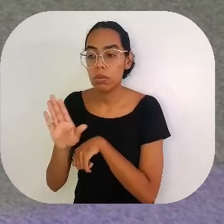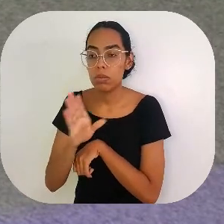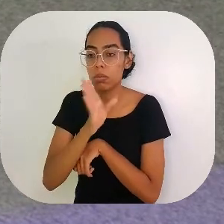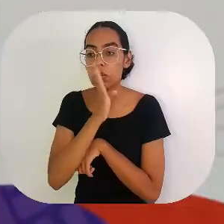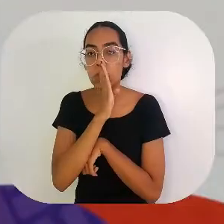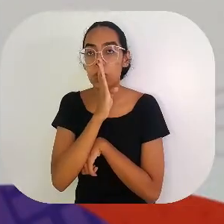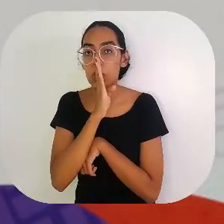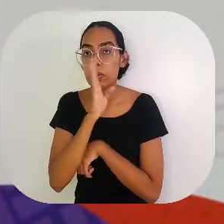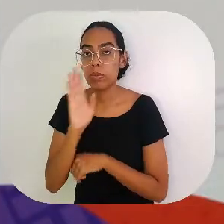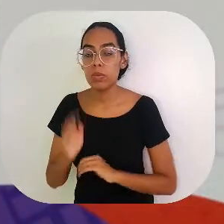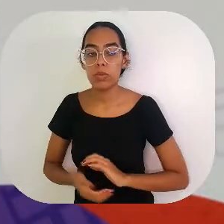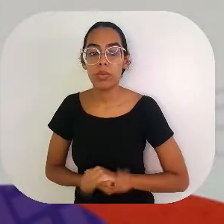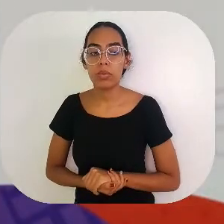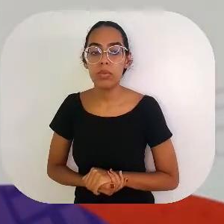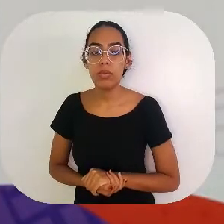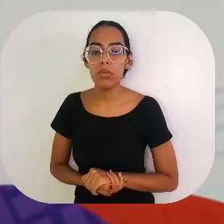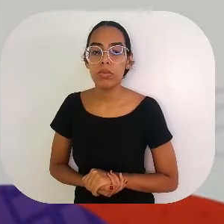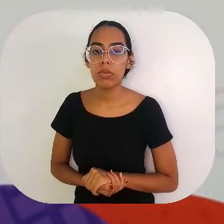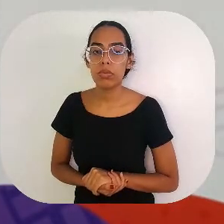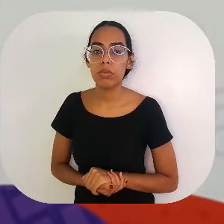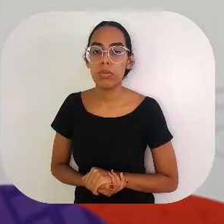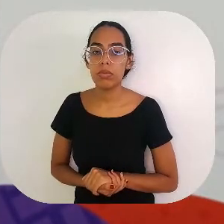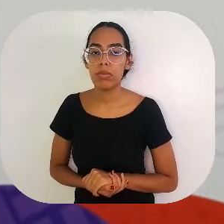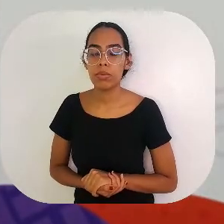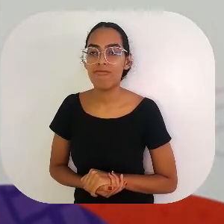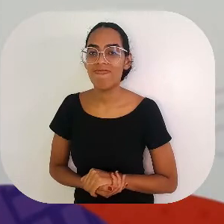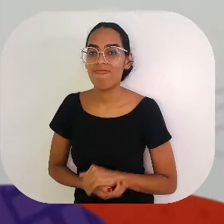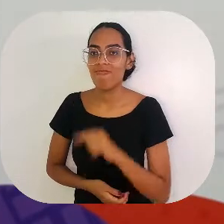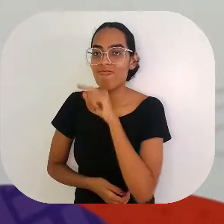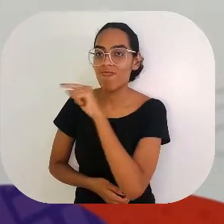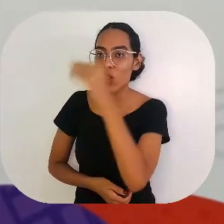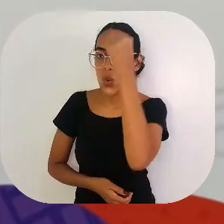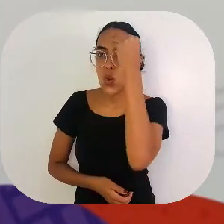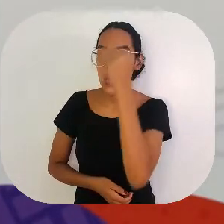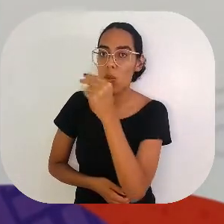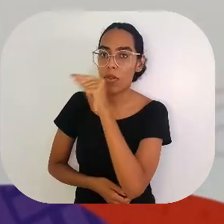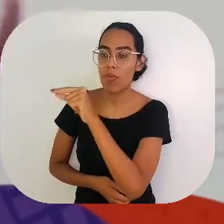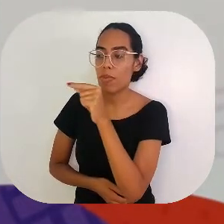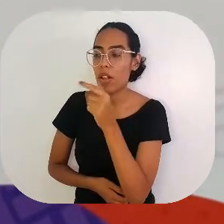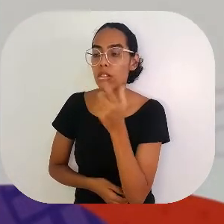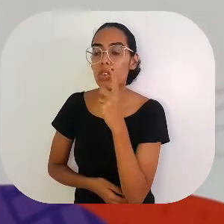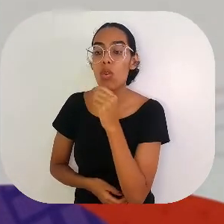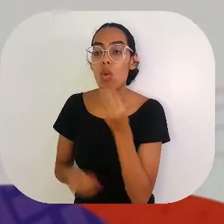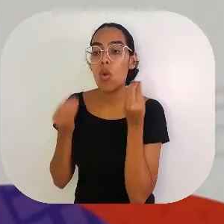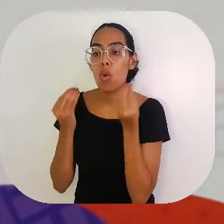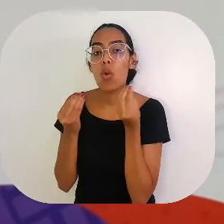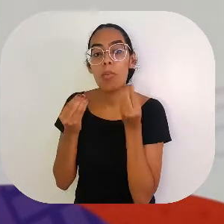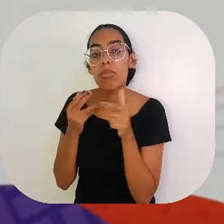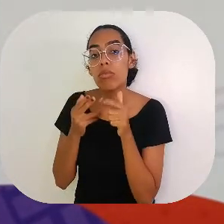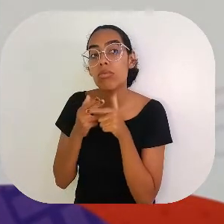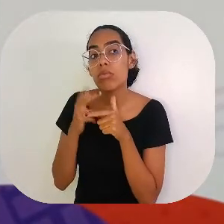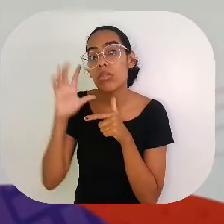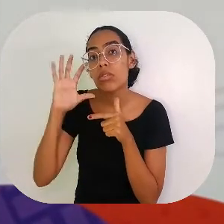quis mais conversa. O moço, quando caiu no chão, disse logo, Aquele padre adivinho. Como foi que ele adivinhou que eu ia cair?